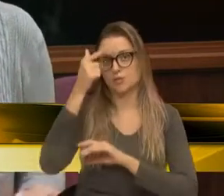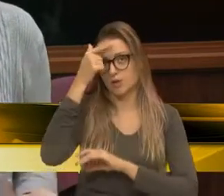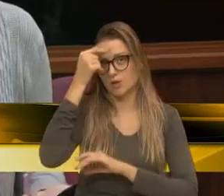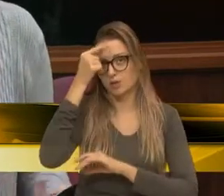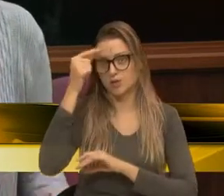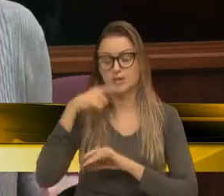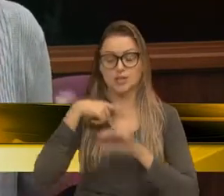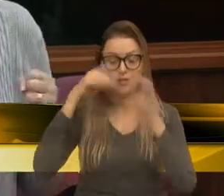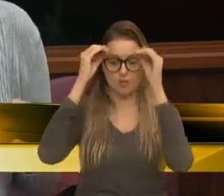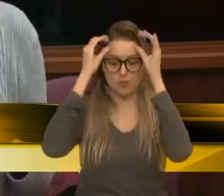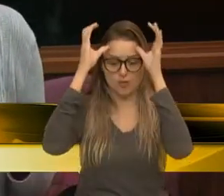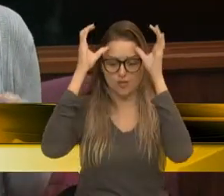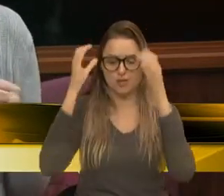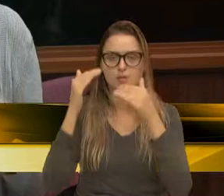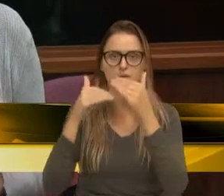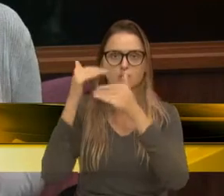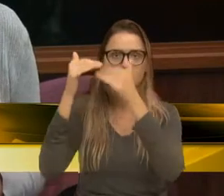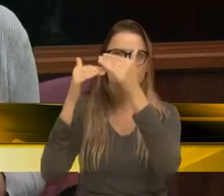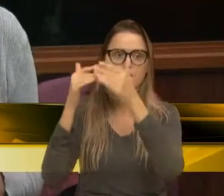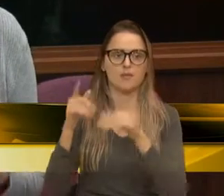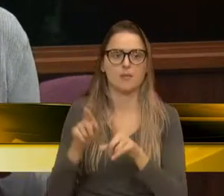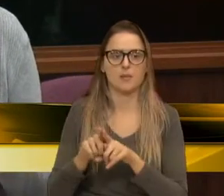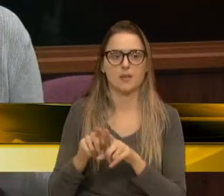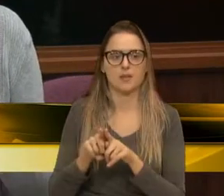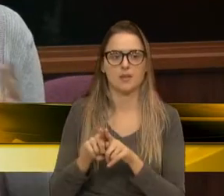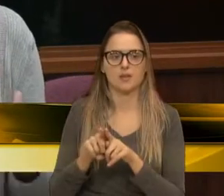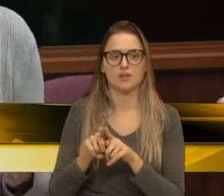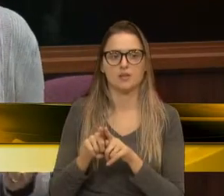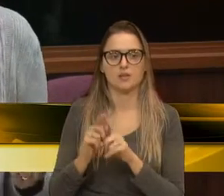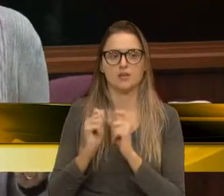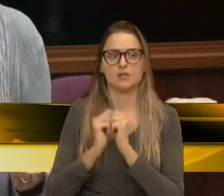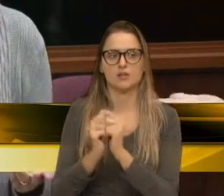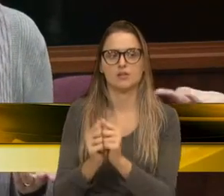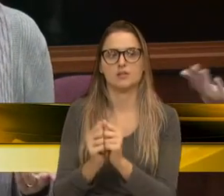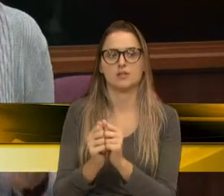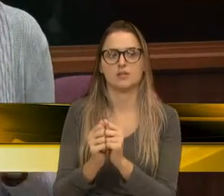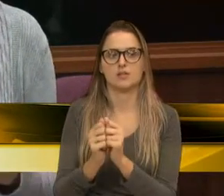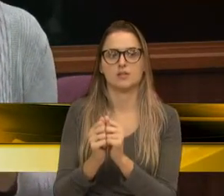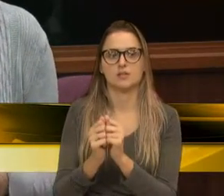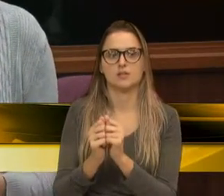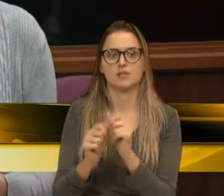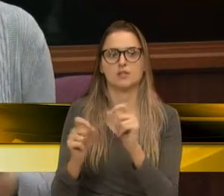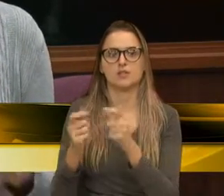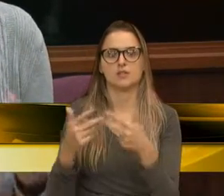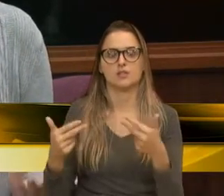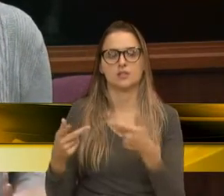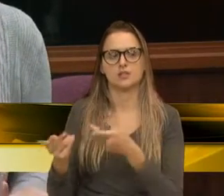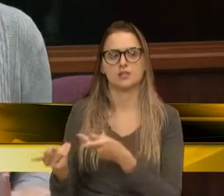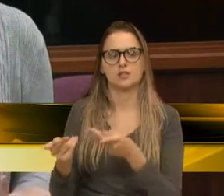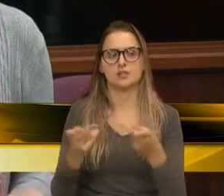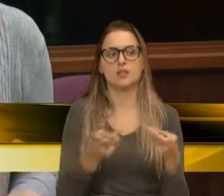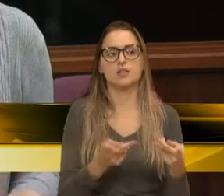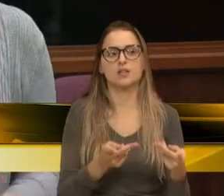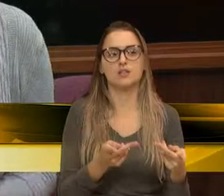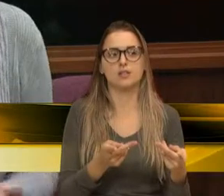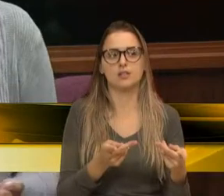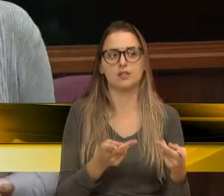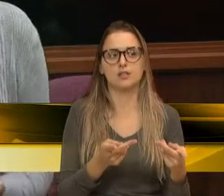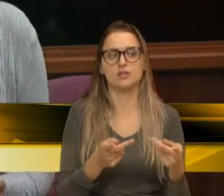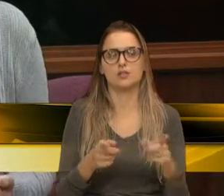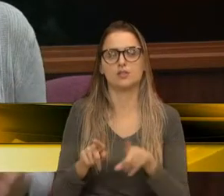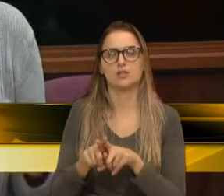conhecimento, para também modificar a cidade. Então, fazer parcerias. E aqui eu citava no debate anterior,